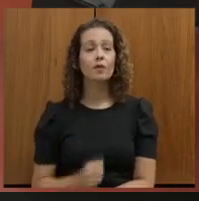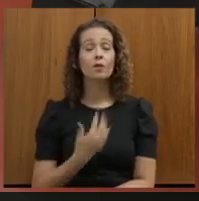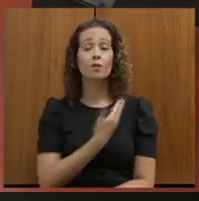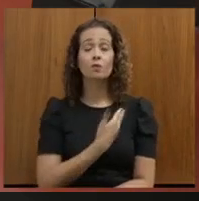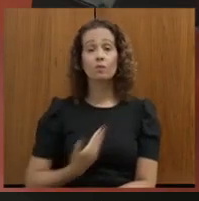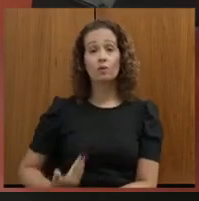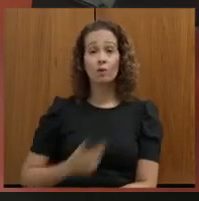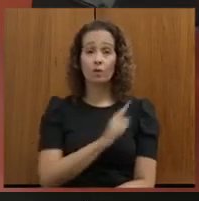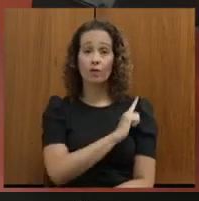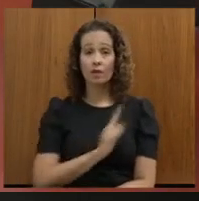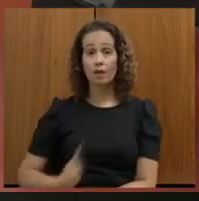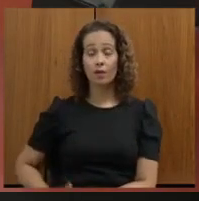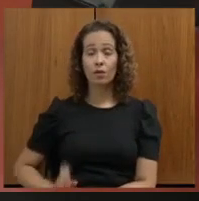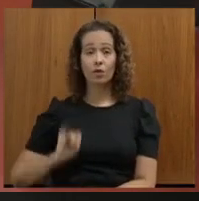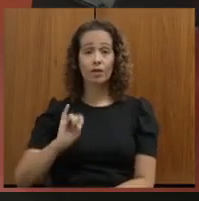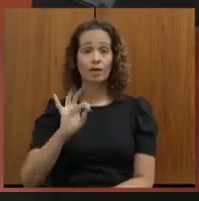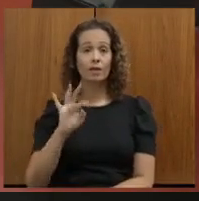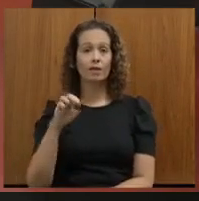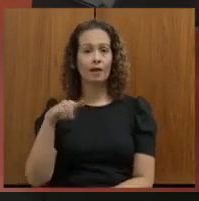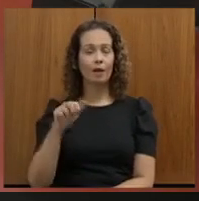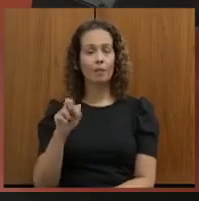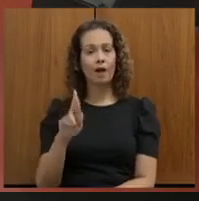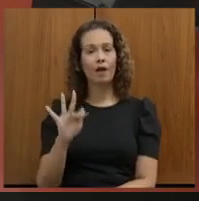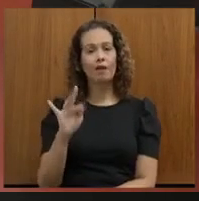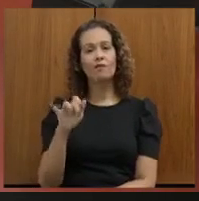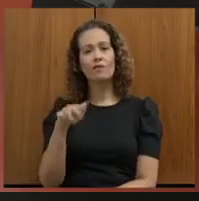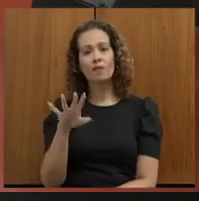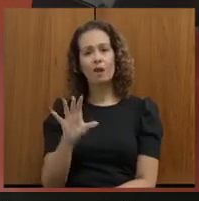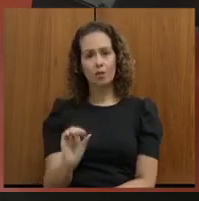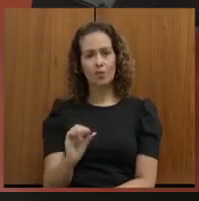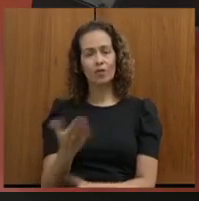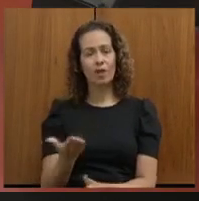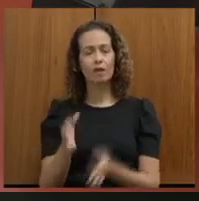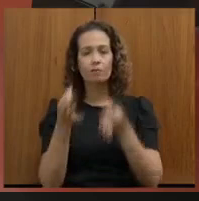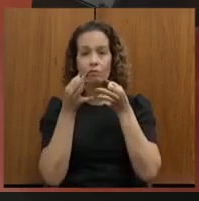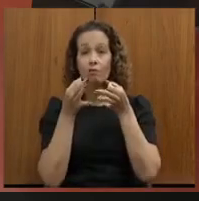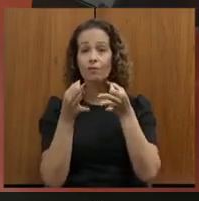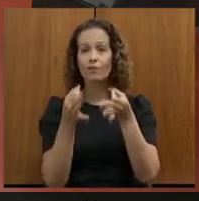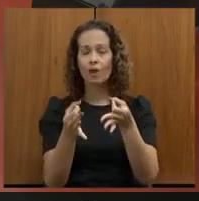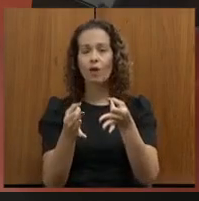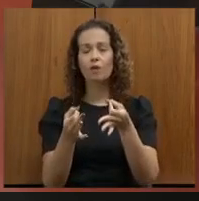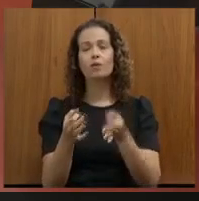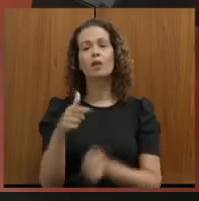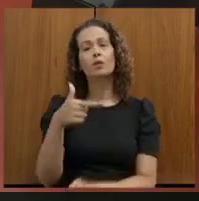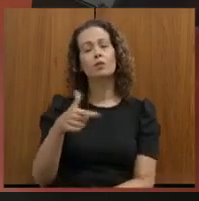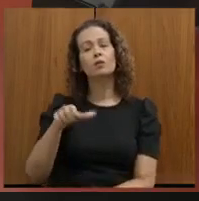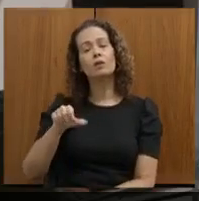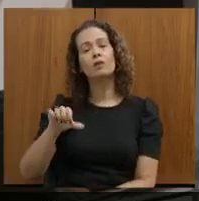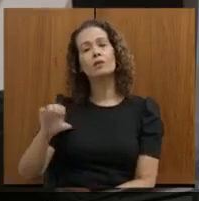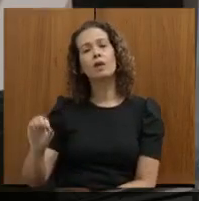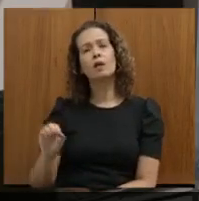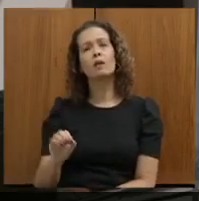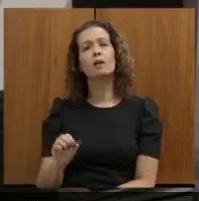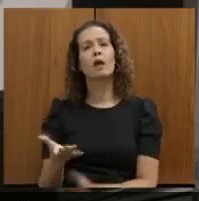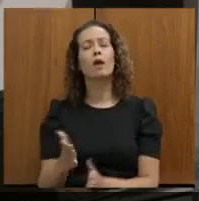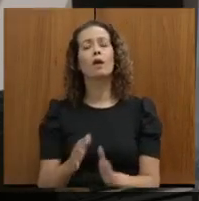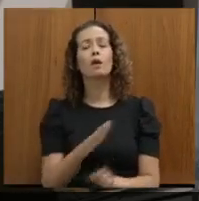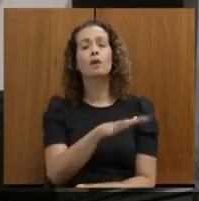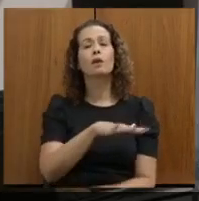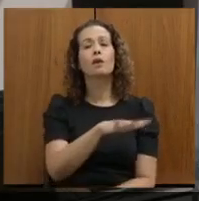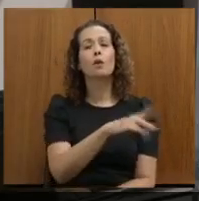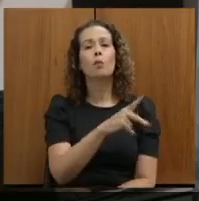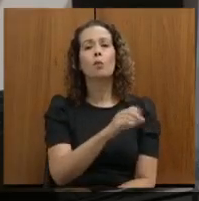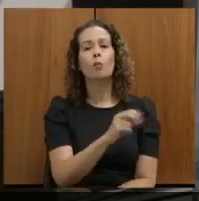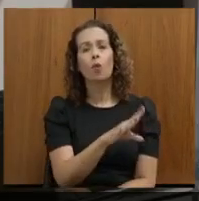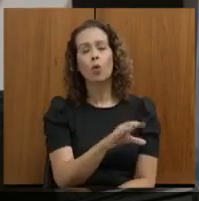Itamar Franco, que ele olhasse a nossa 290, que é do trecho de Pouso Alegre e também a divisa de São